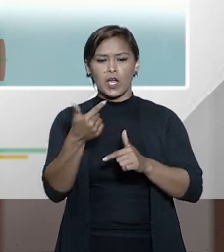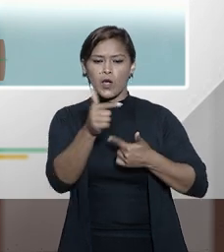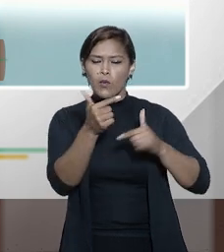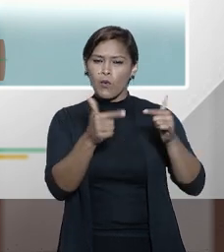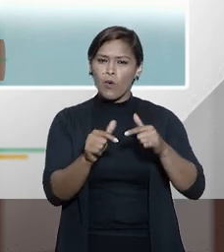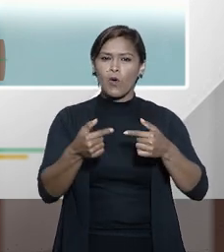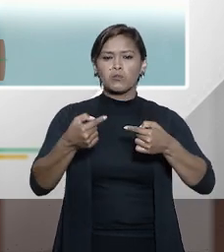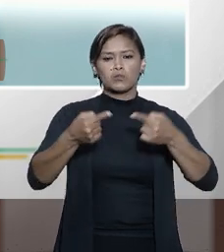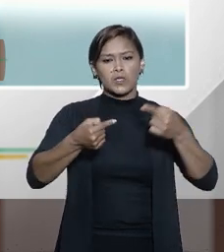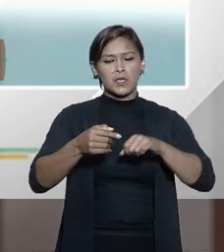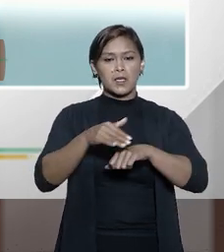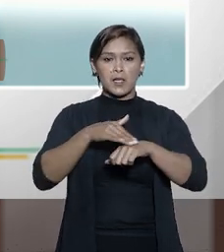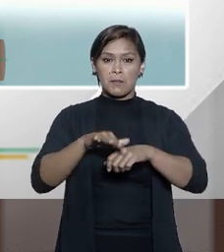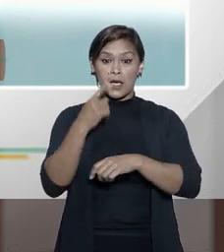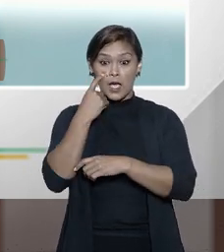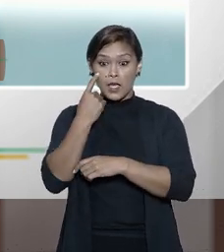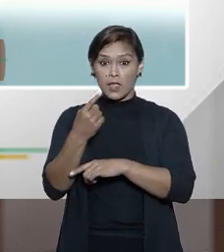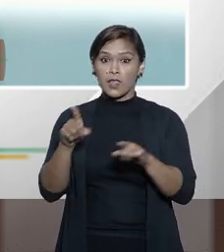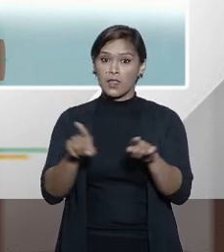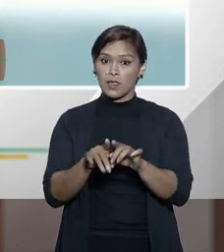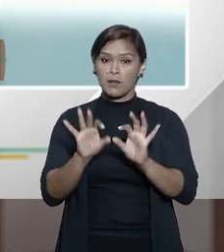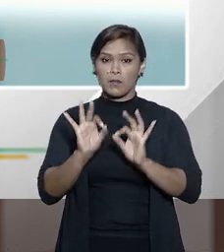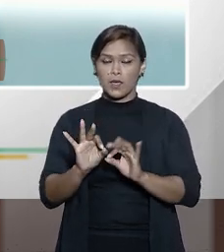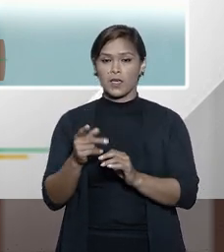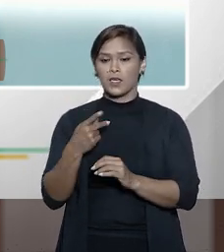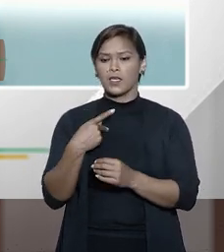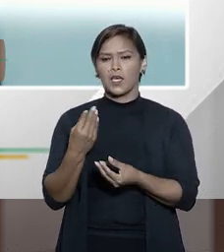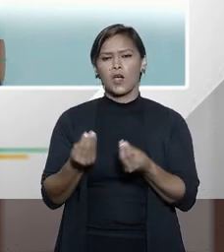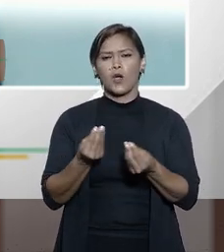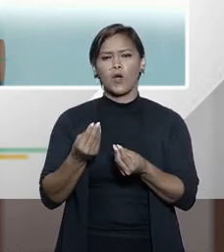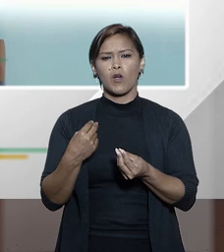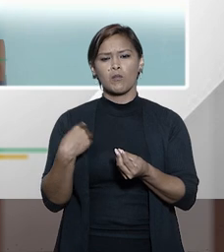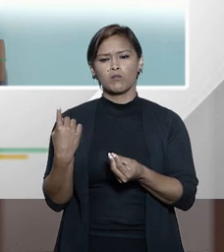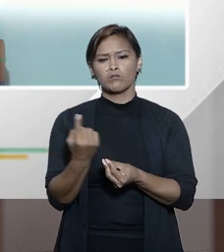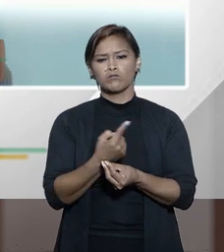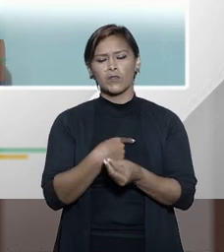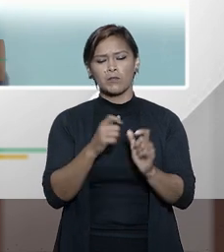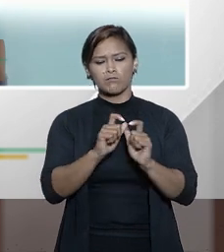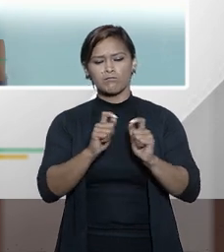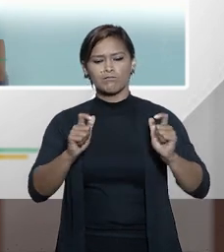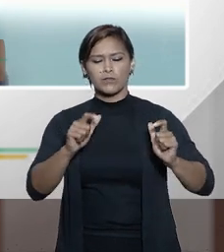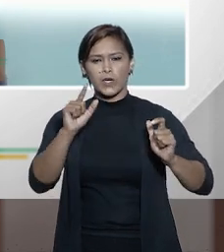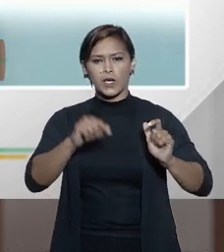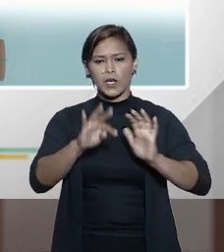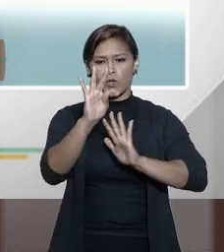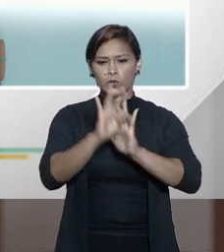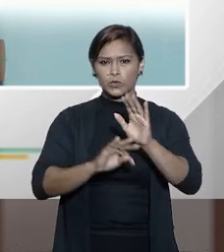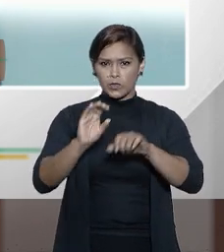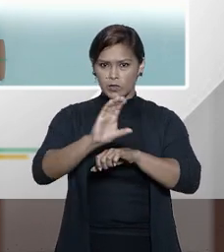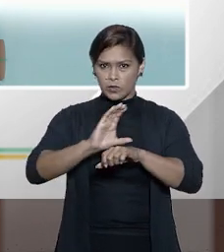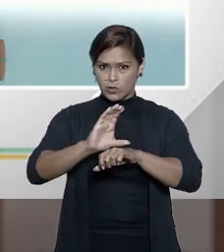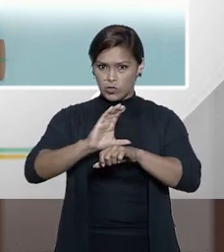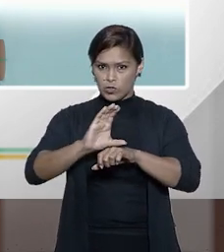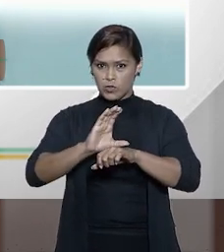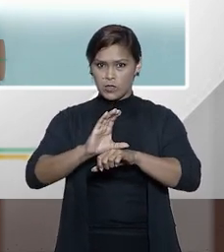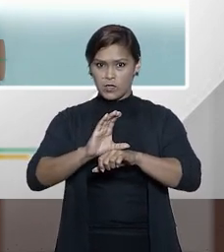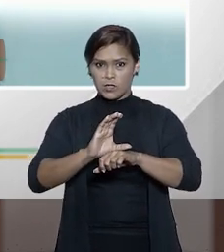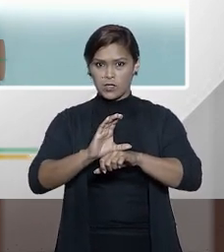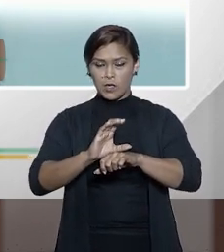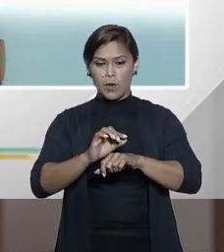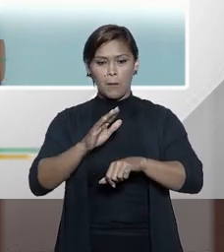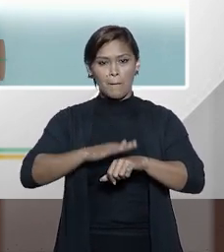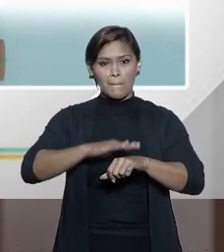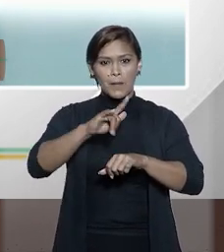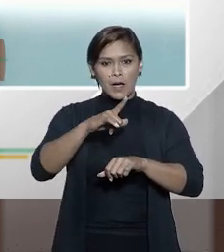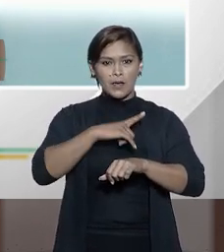que entra um outro debate superinteressante, que é o quanto a gente pode alargar o texto constitucional, o quanto